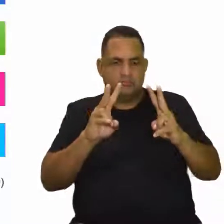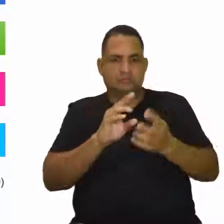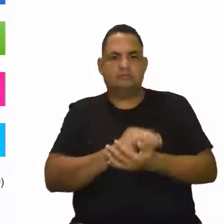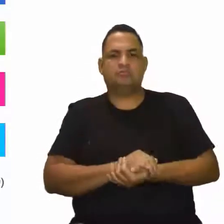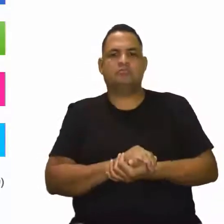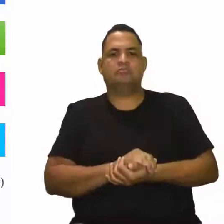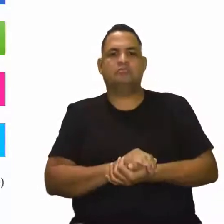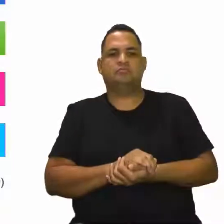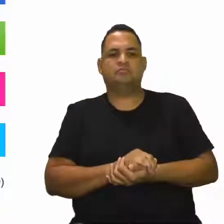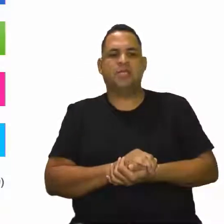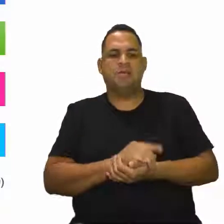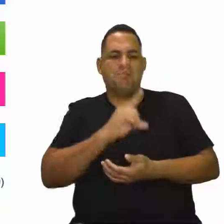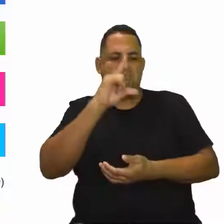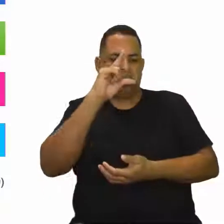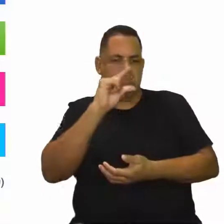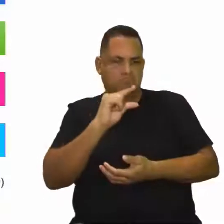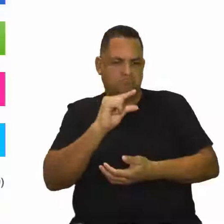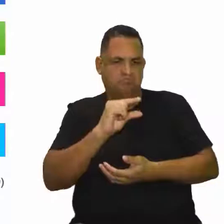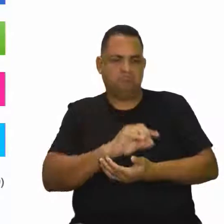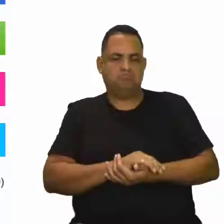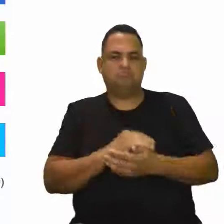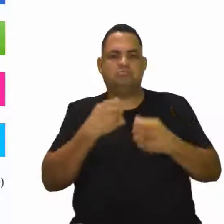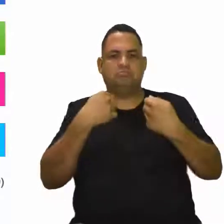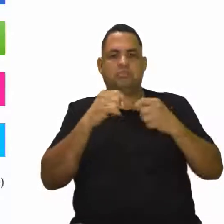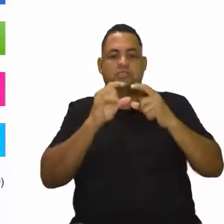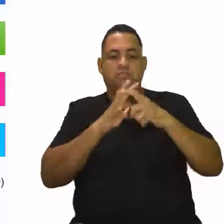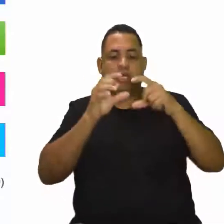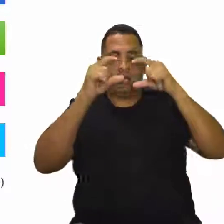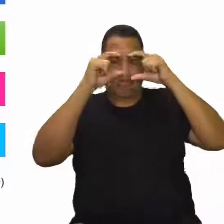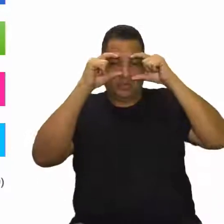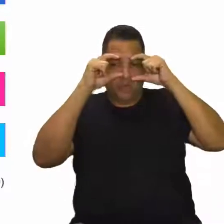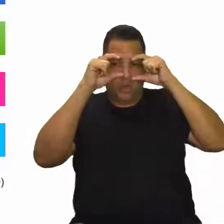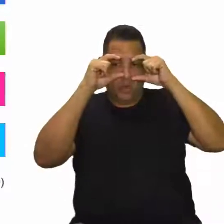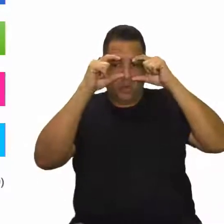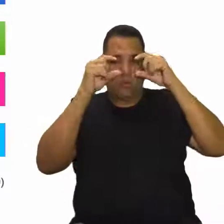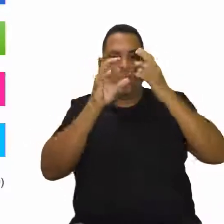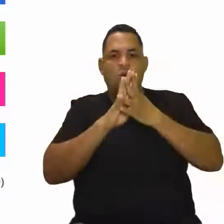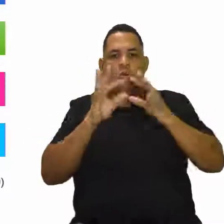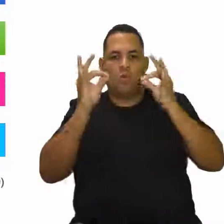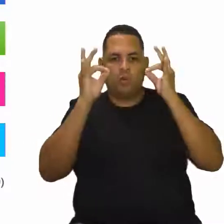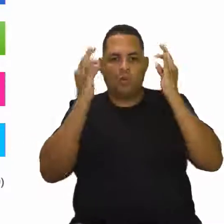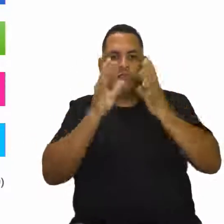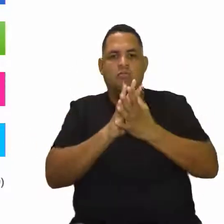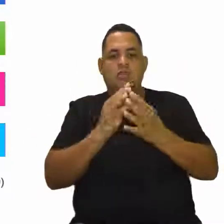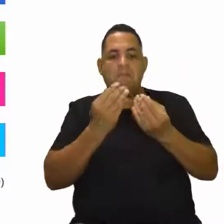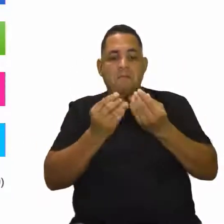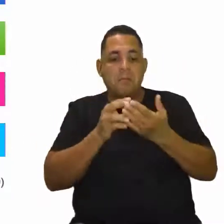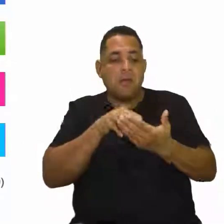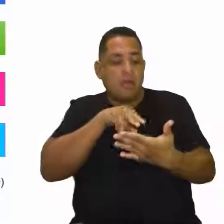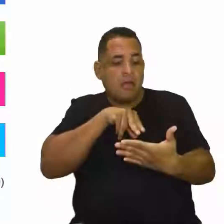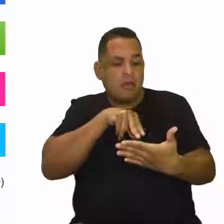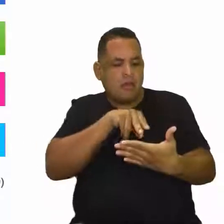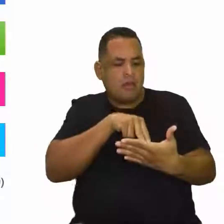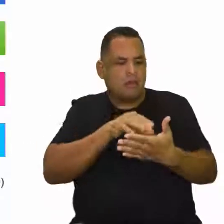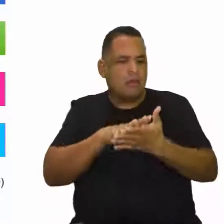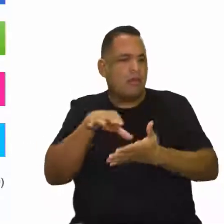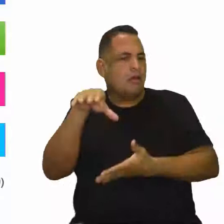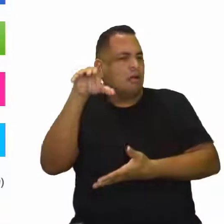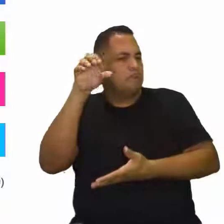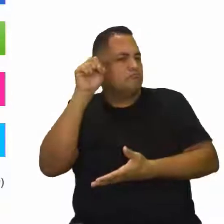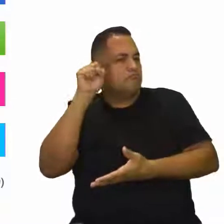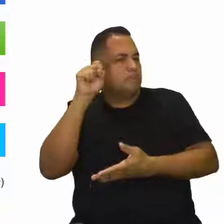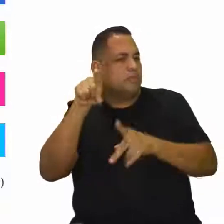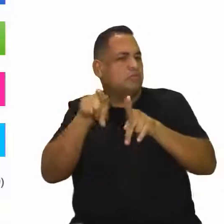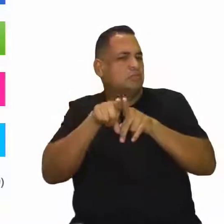é uma menor visão, precisando aí, por exemplo, de óculos, para mais para perto, né? A visão é mais focada para perto. A audição também fica